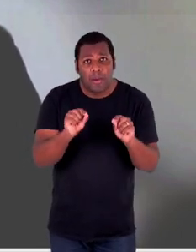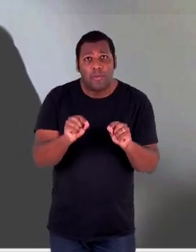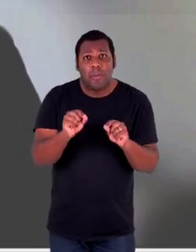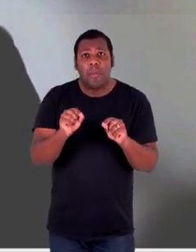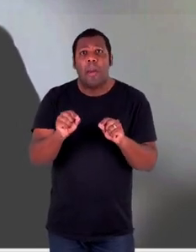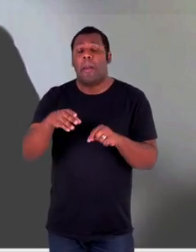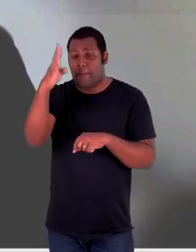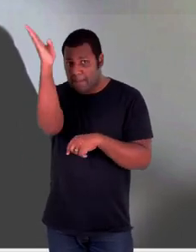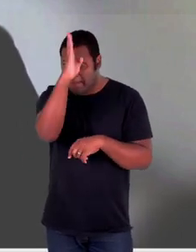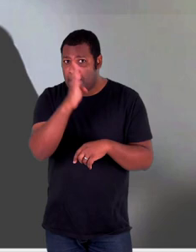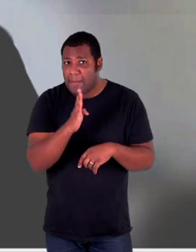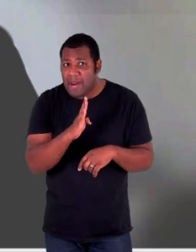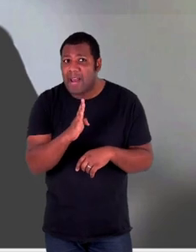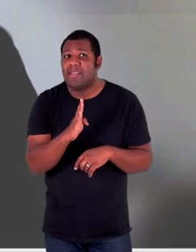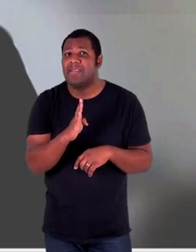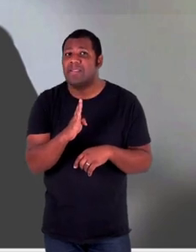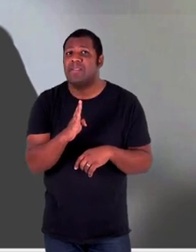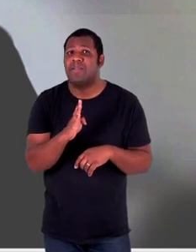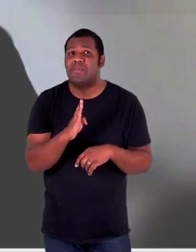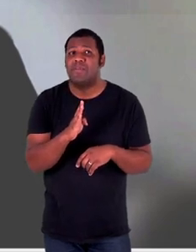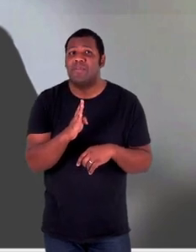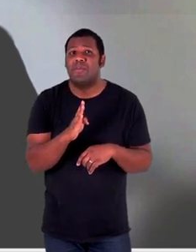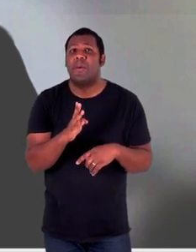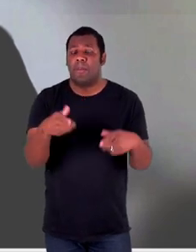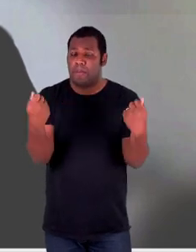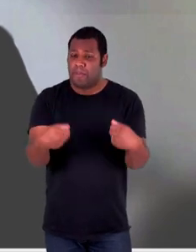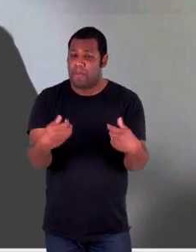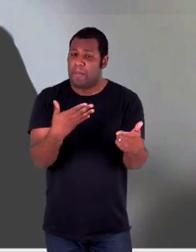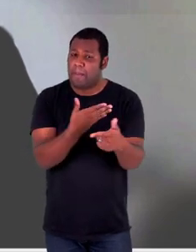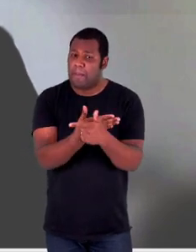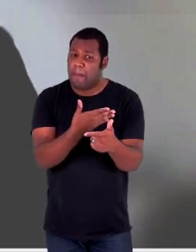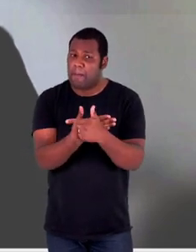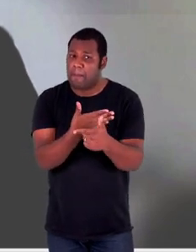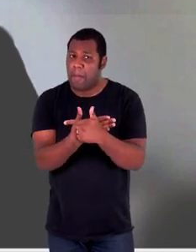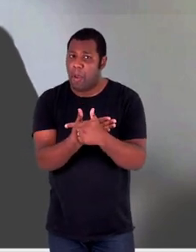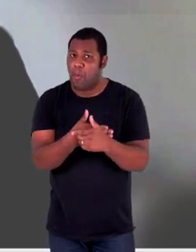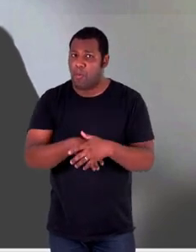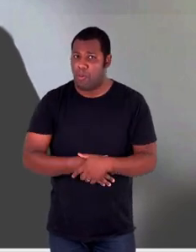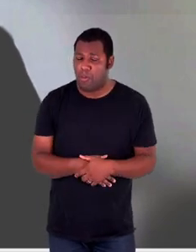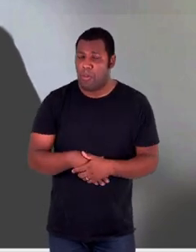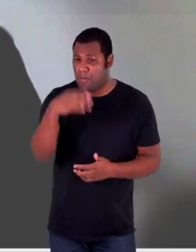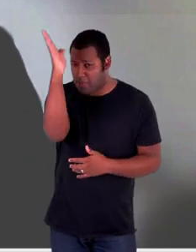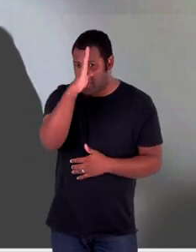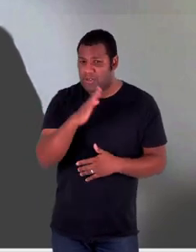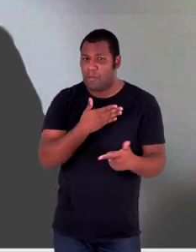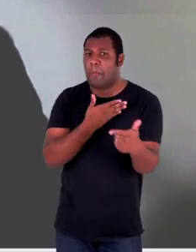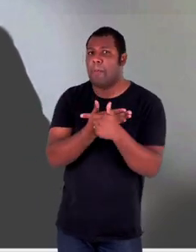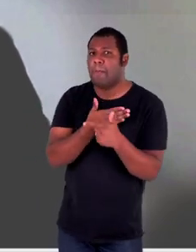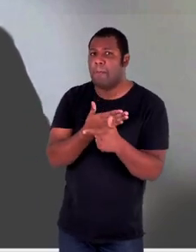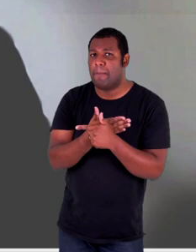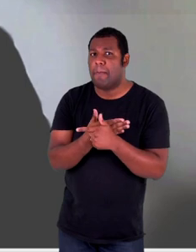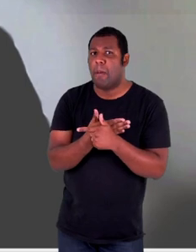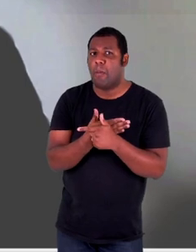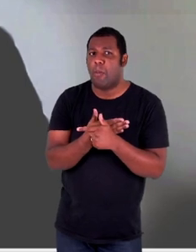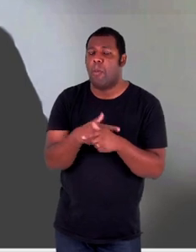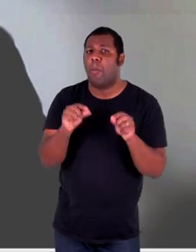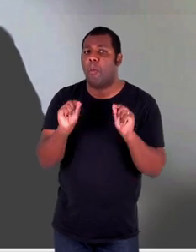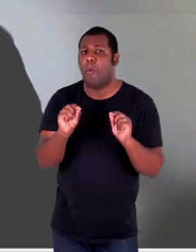necessariamente se apresente como Estado que venha a receber